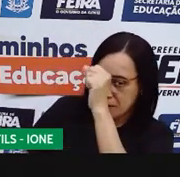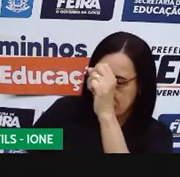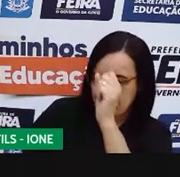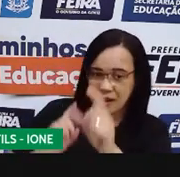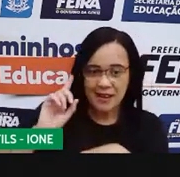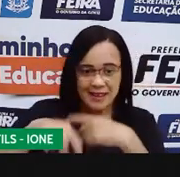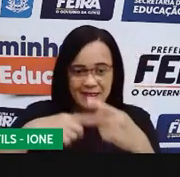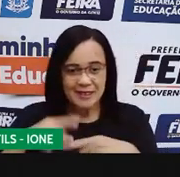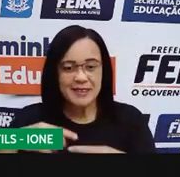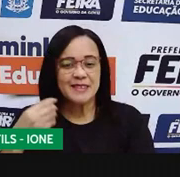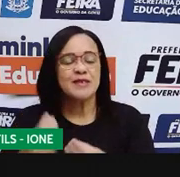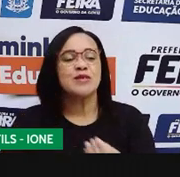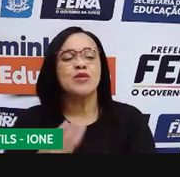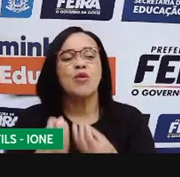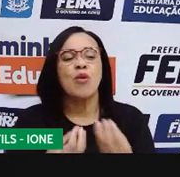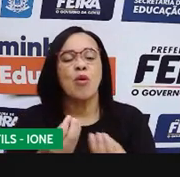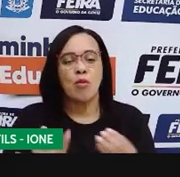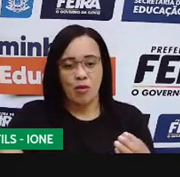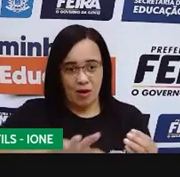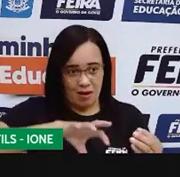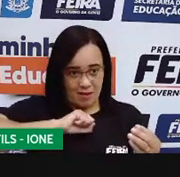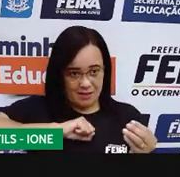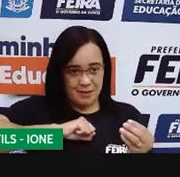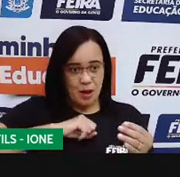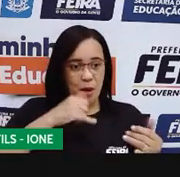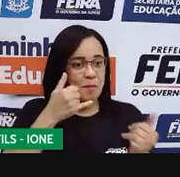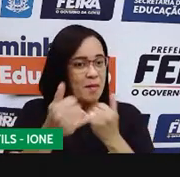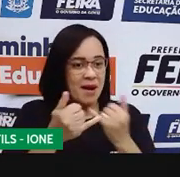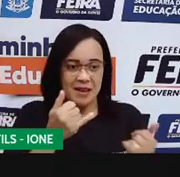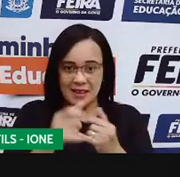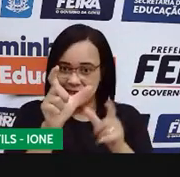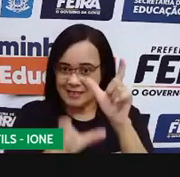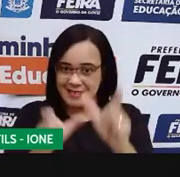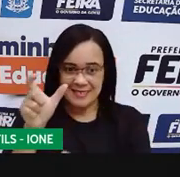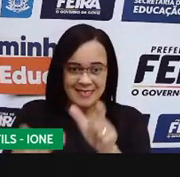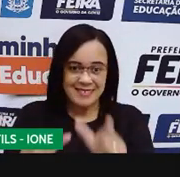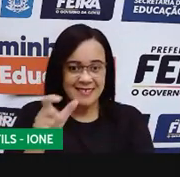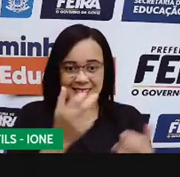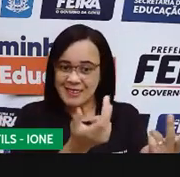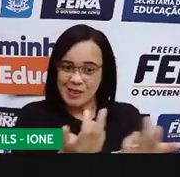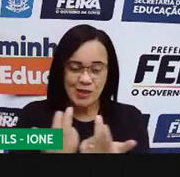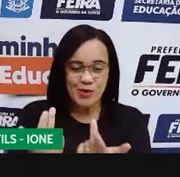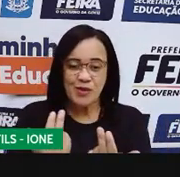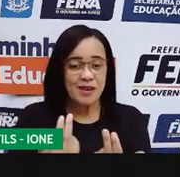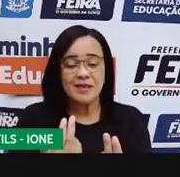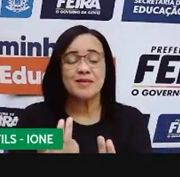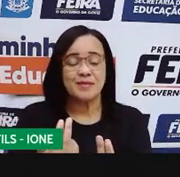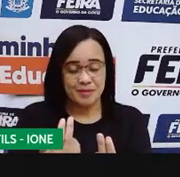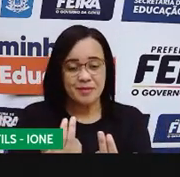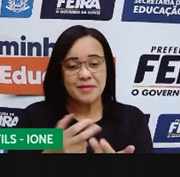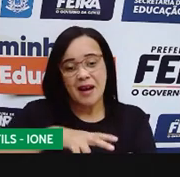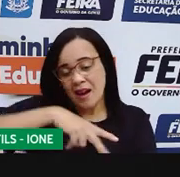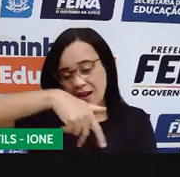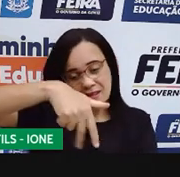Parecido nos gostos, parecido no jeito de sorrir, no jeito de andar.